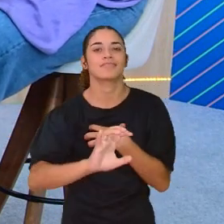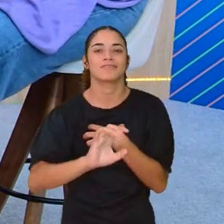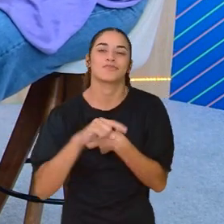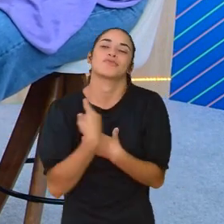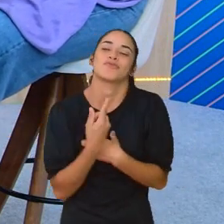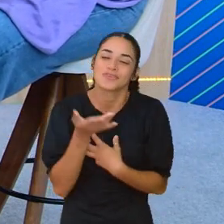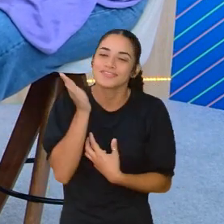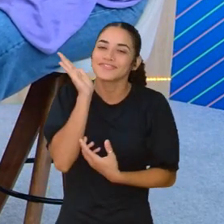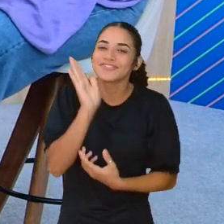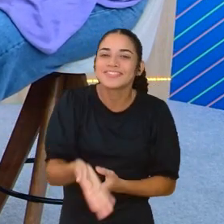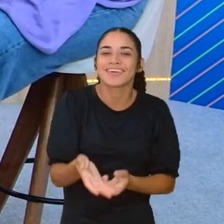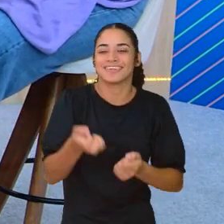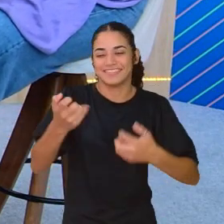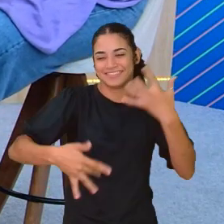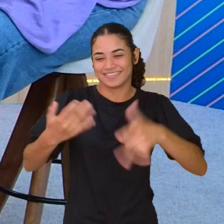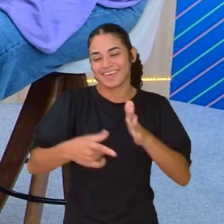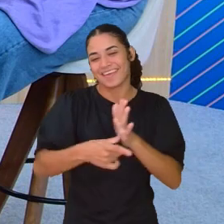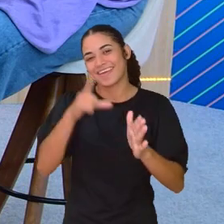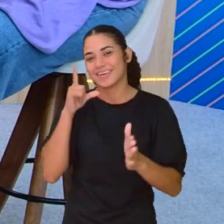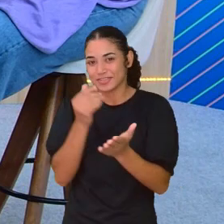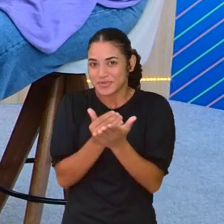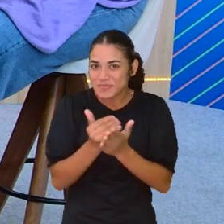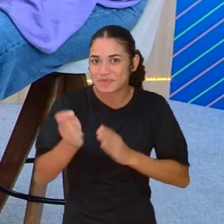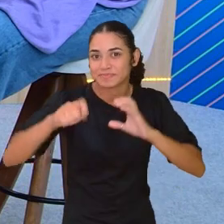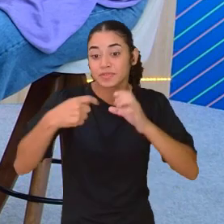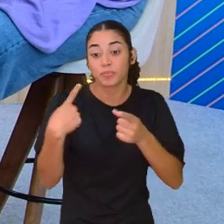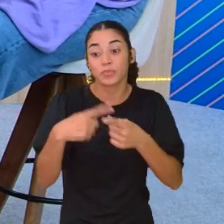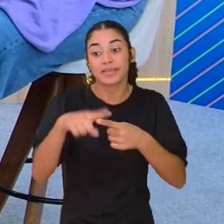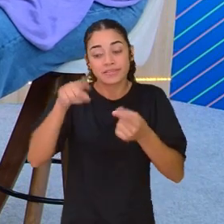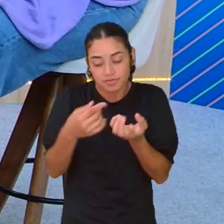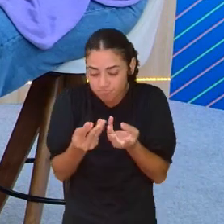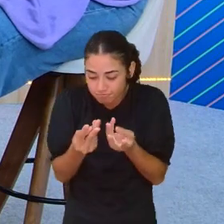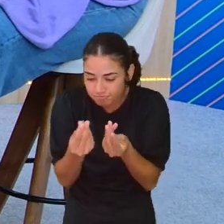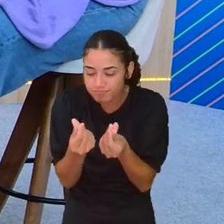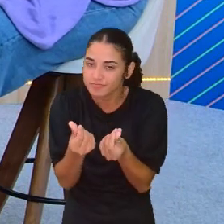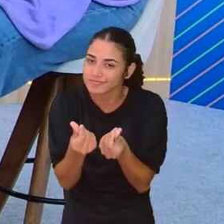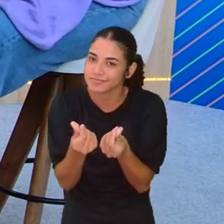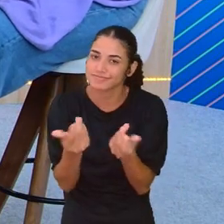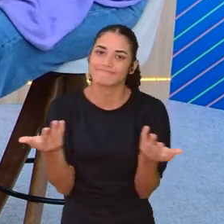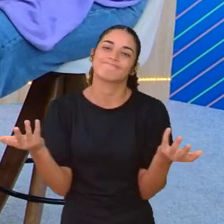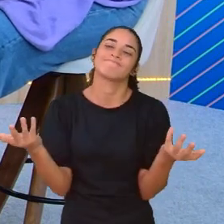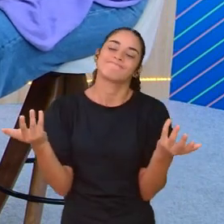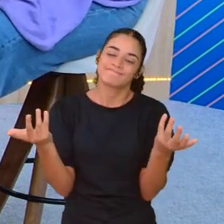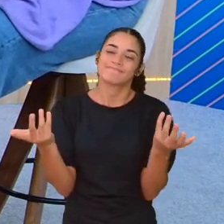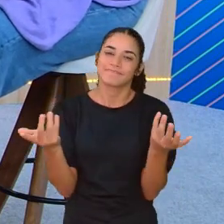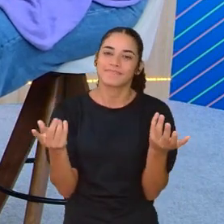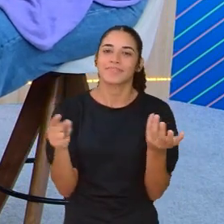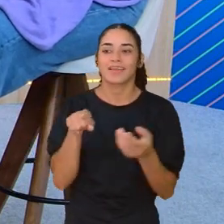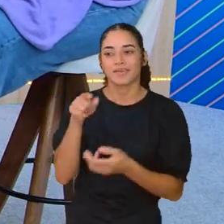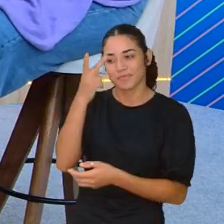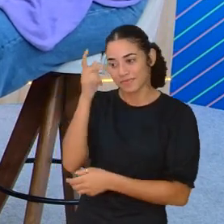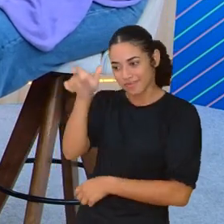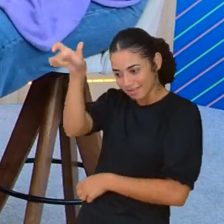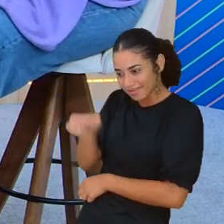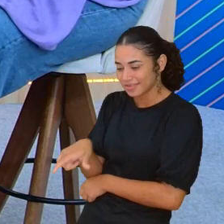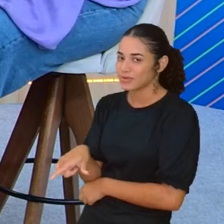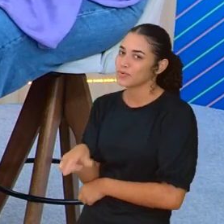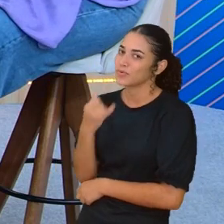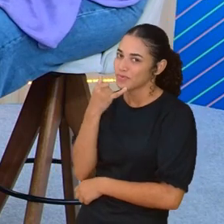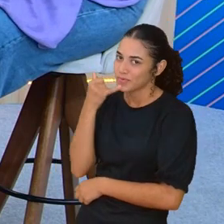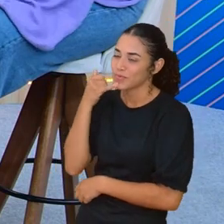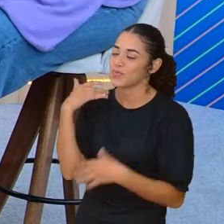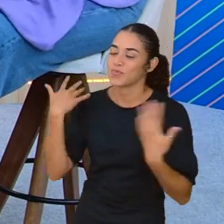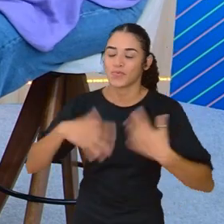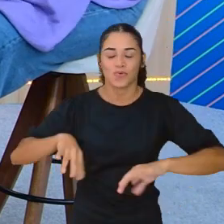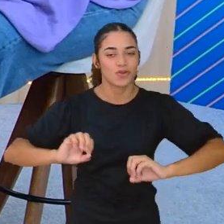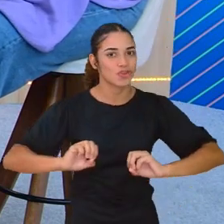falando antes de iniciar a gravação, que sensibilidade, realmente, essa professora dá, assim, um